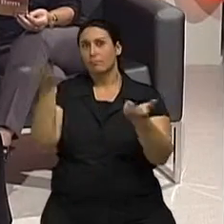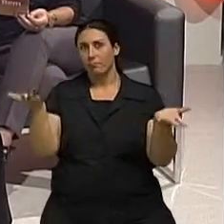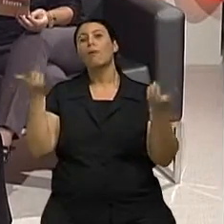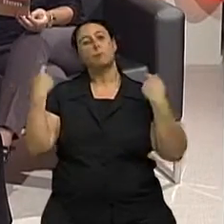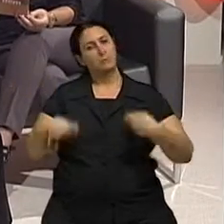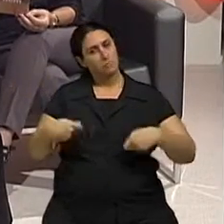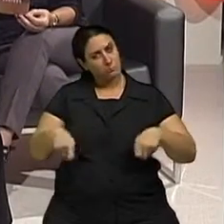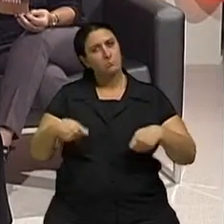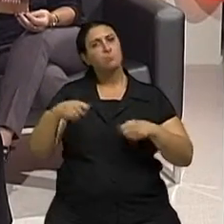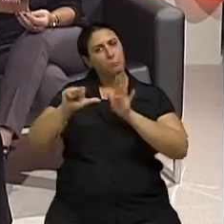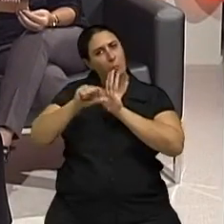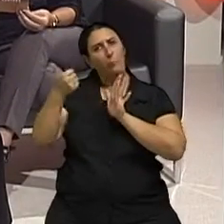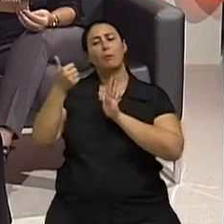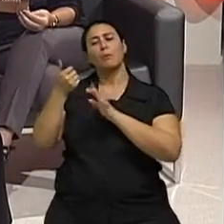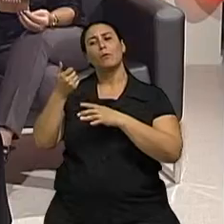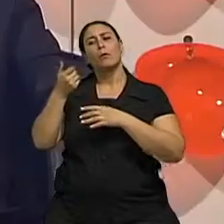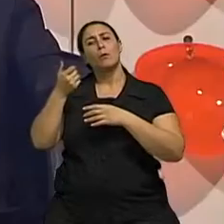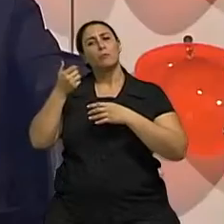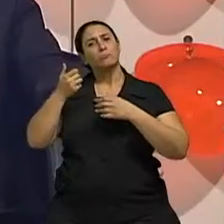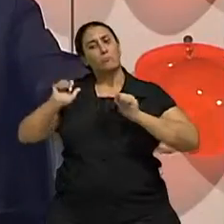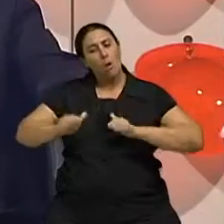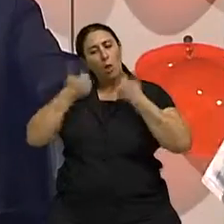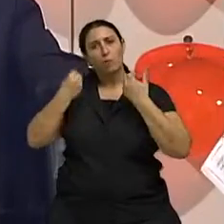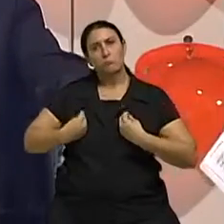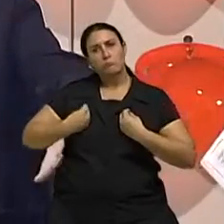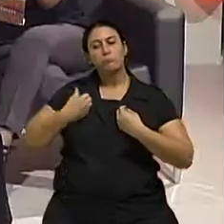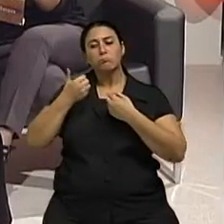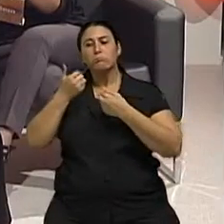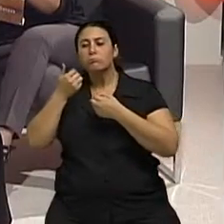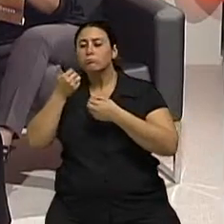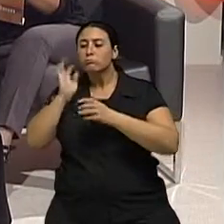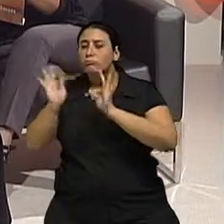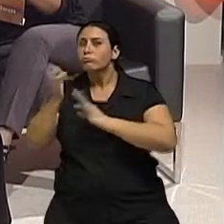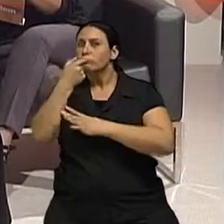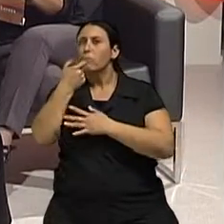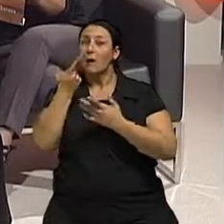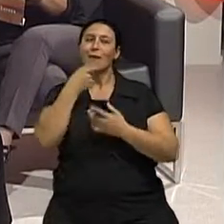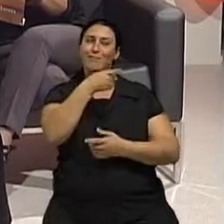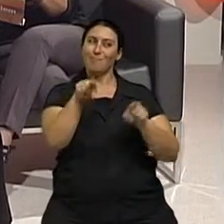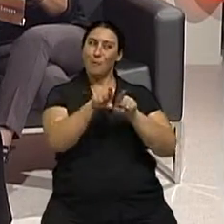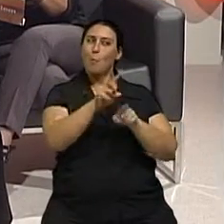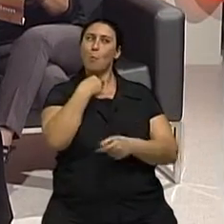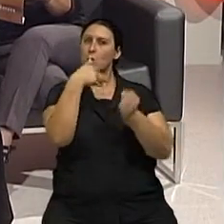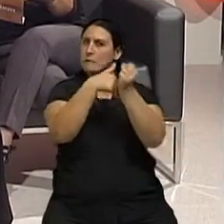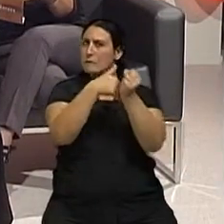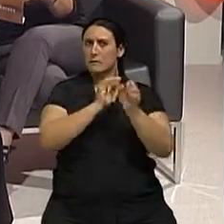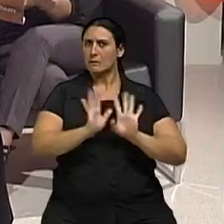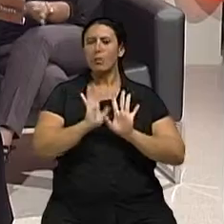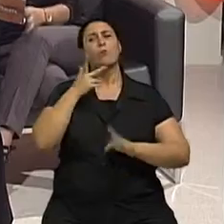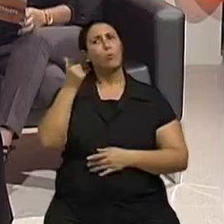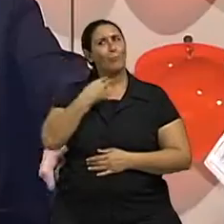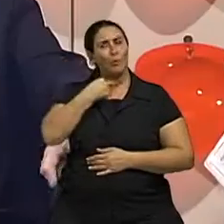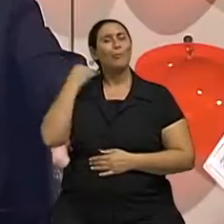tratada. Não pode operar com uma pressão alta. E não pode esconder nada do médico. Isso é fundamental. É fundamental,